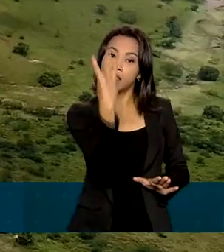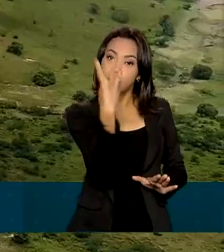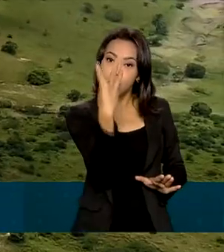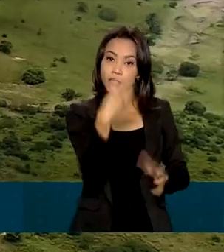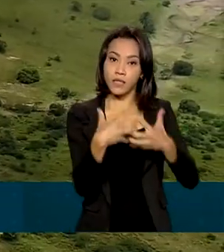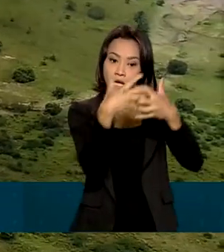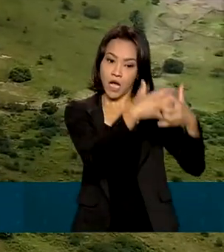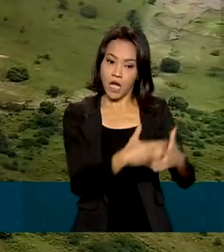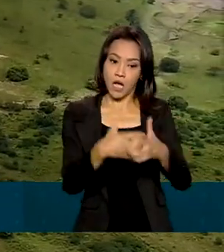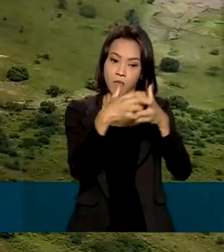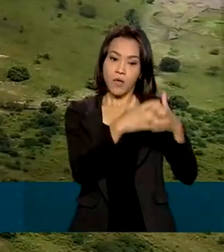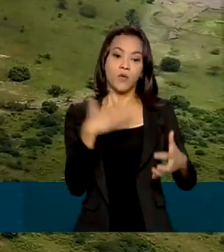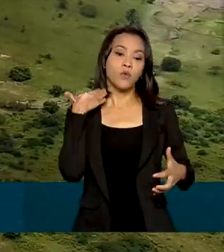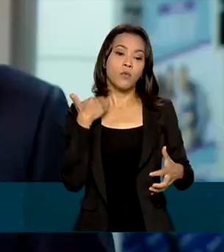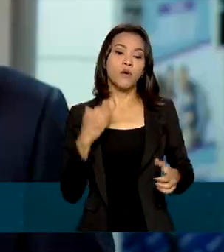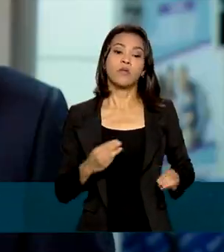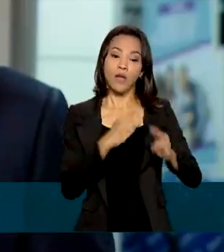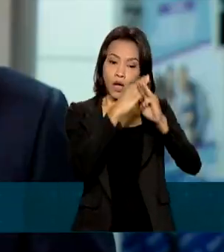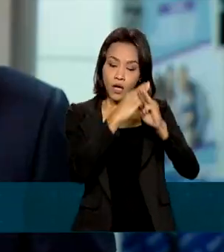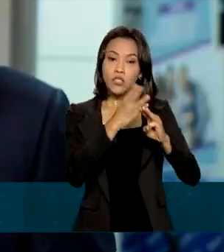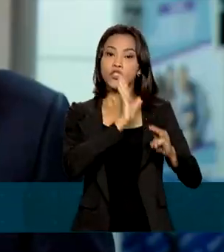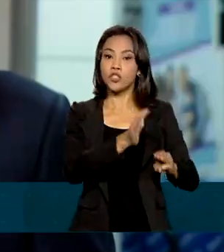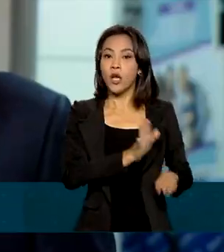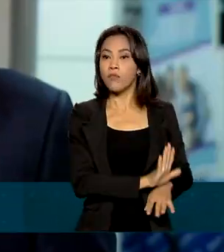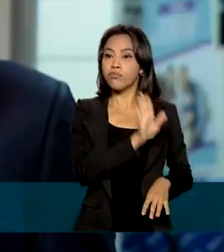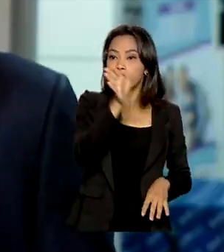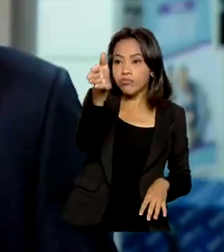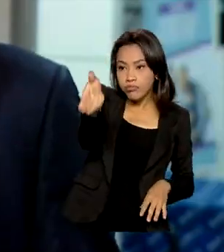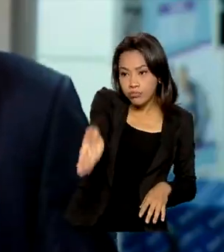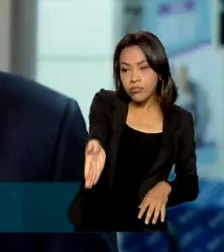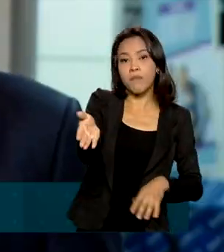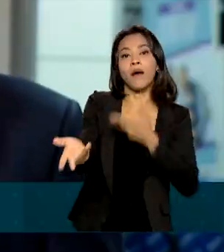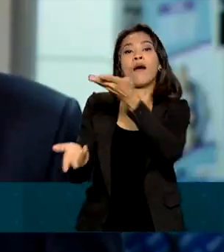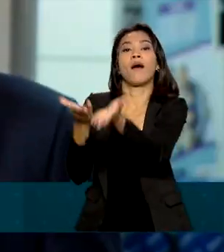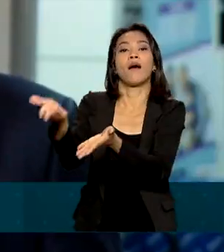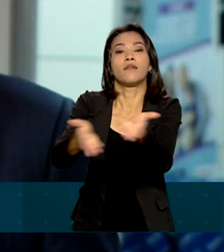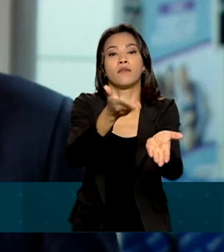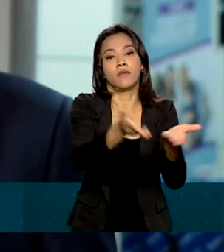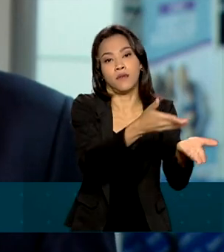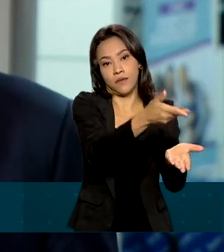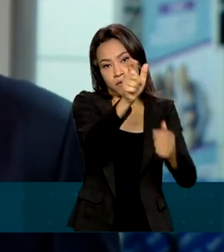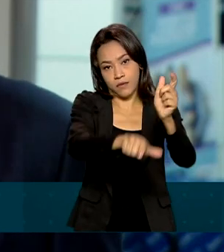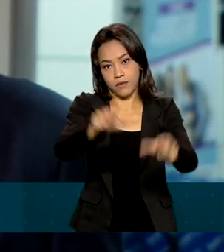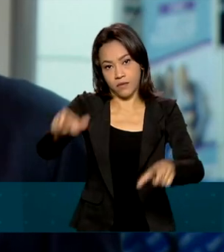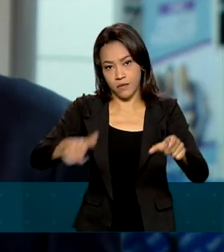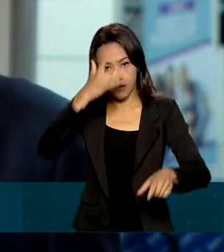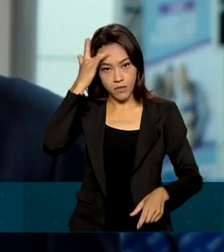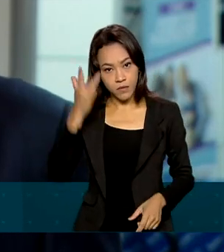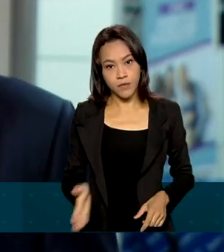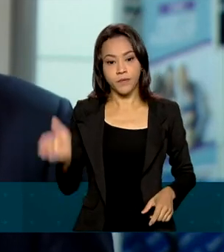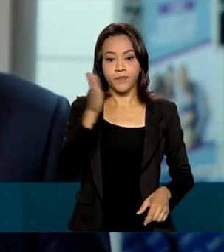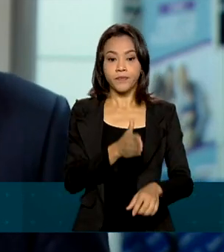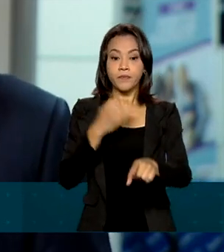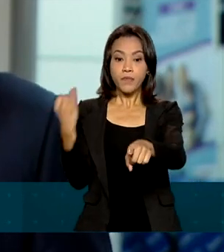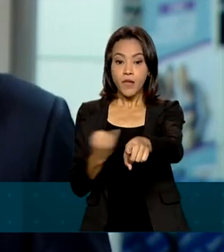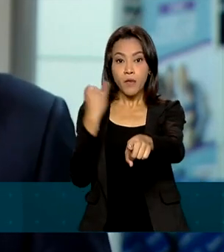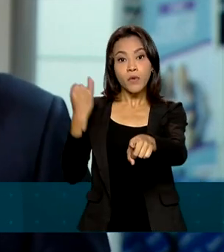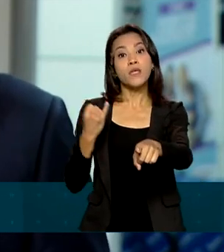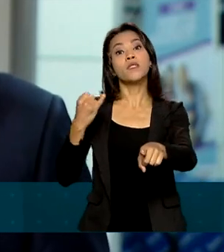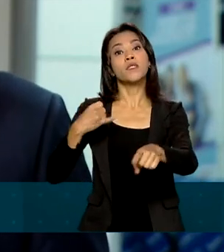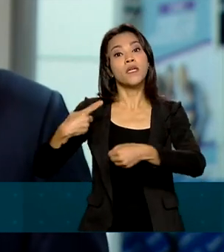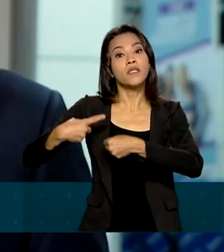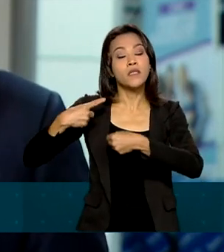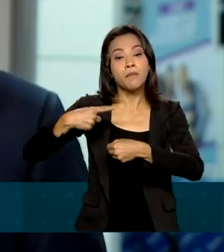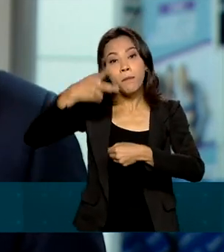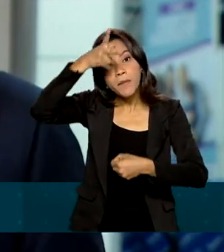Caixa já estão na região. É importante que as prefeituras façam todos os trâmites